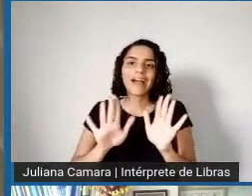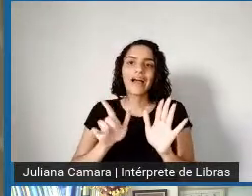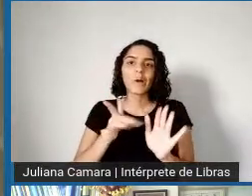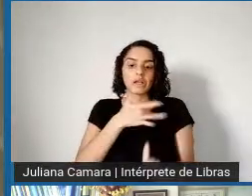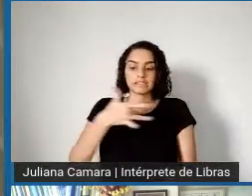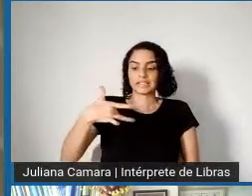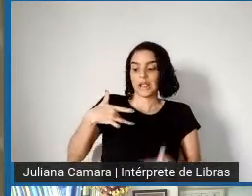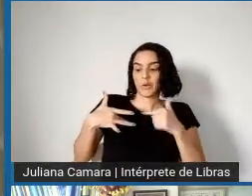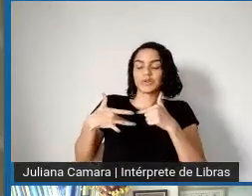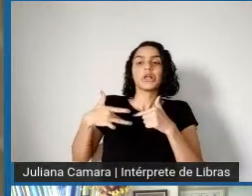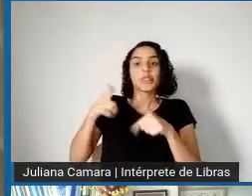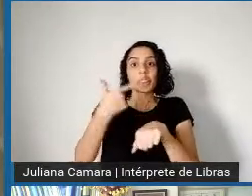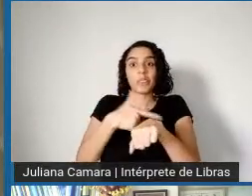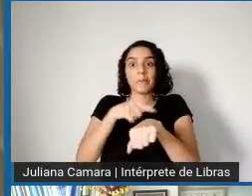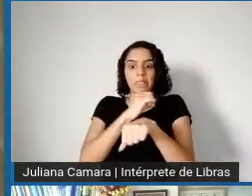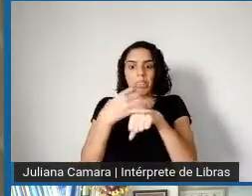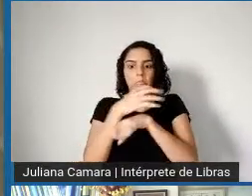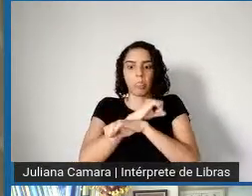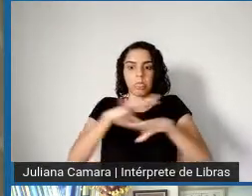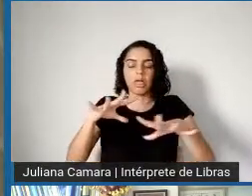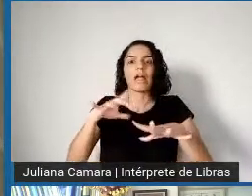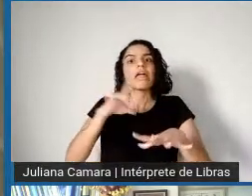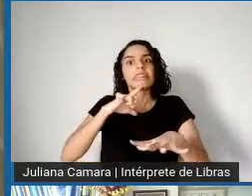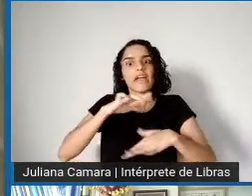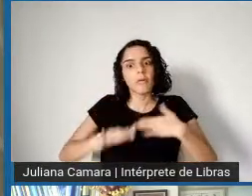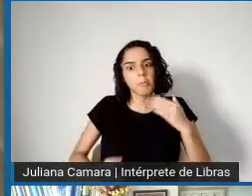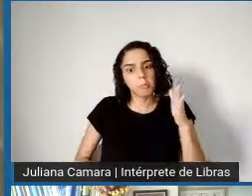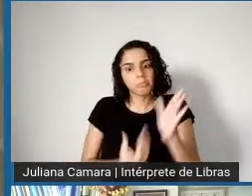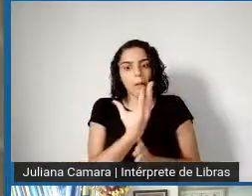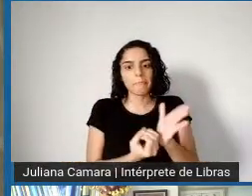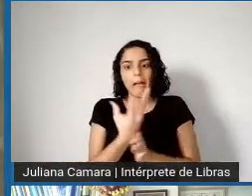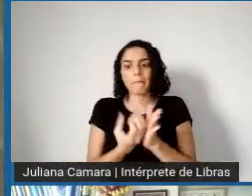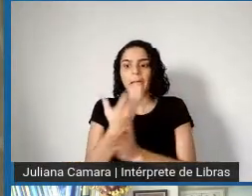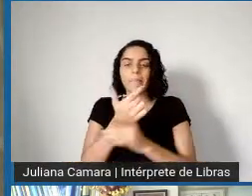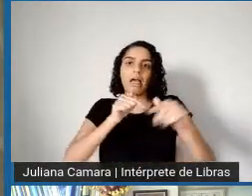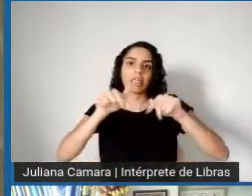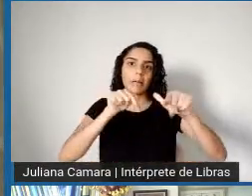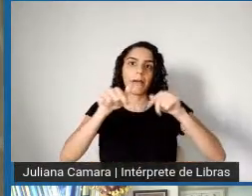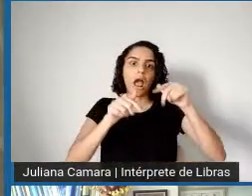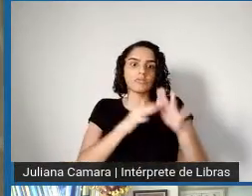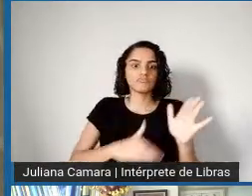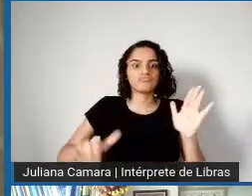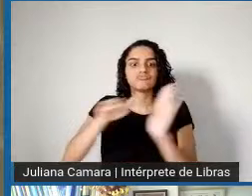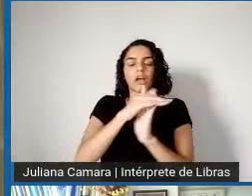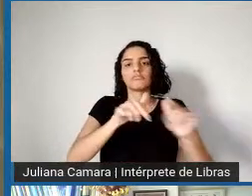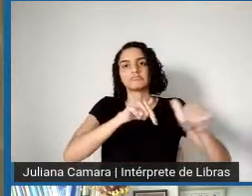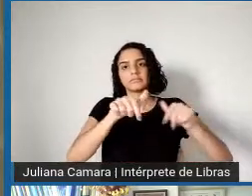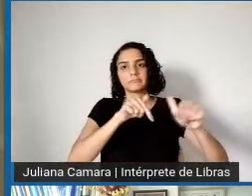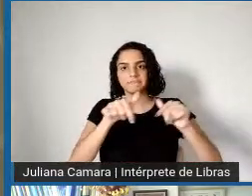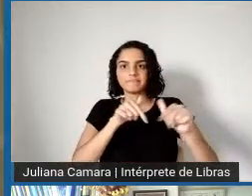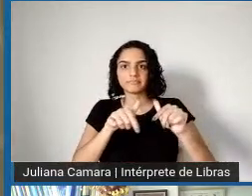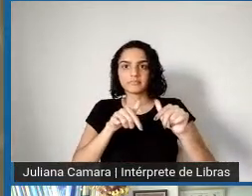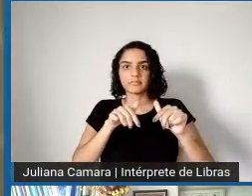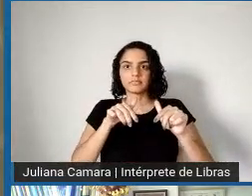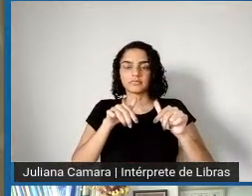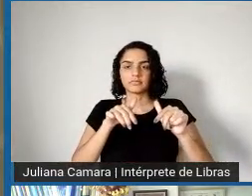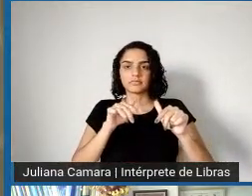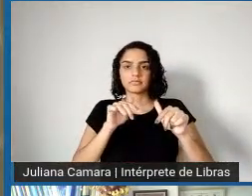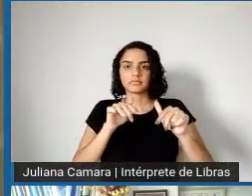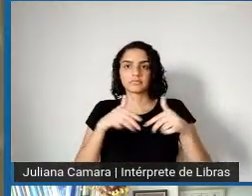em meio a uma crise que se alonga desde 2015, mas isso tem ameaça se esgotar.